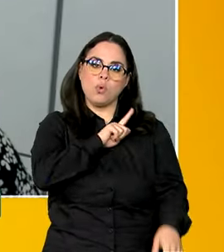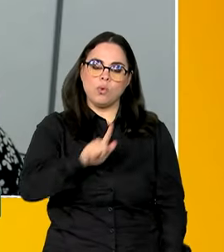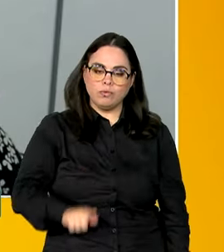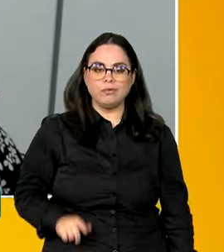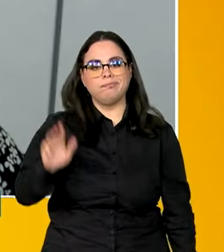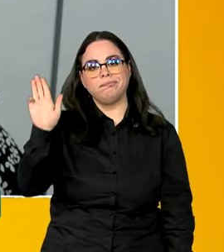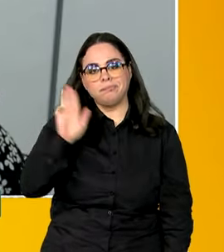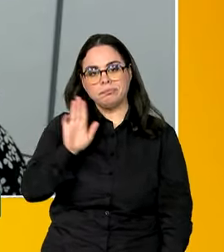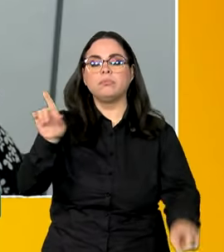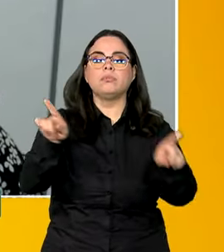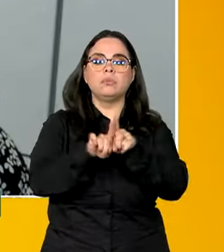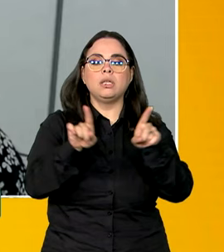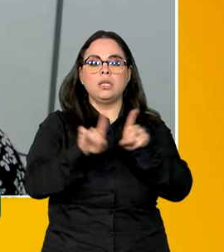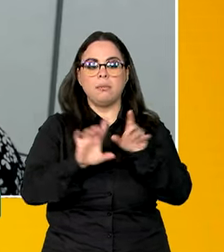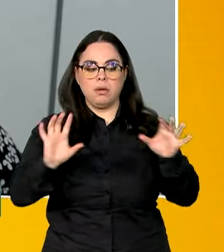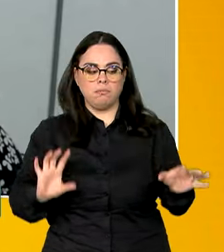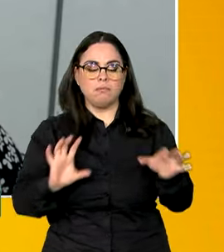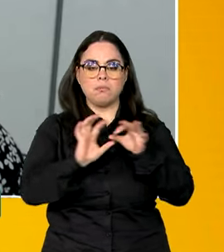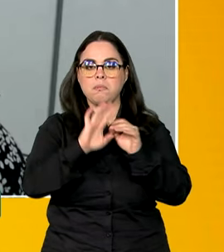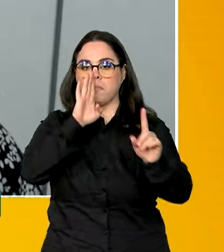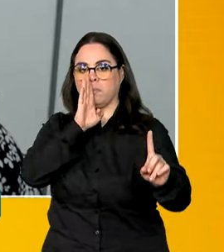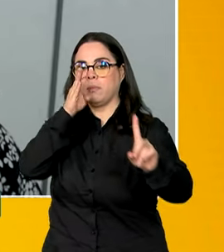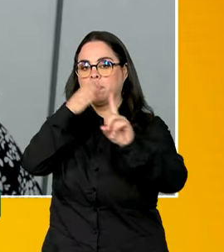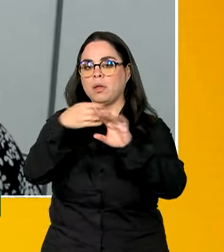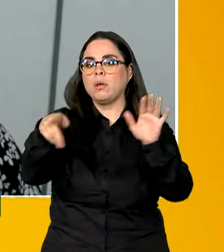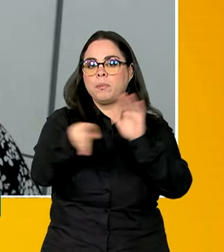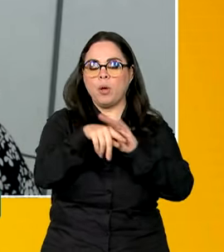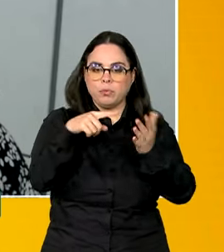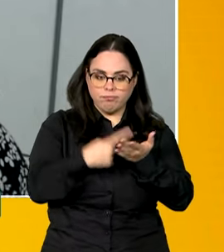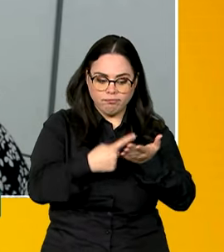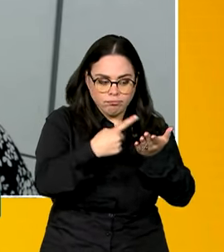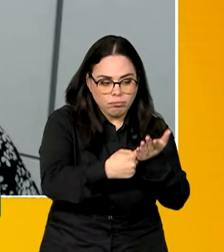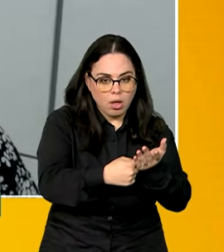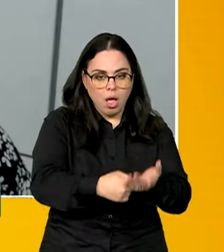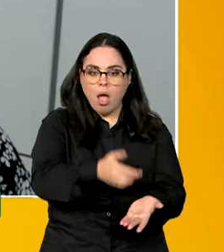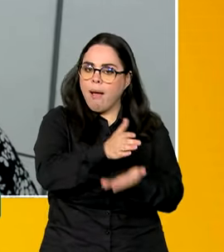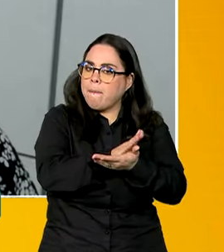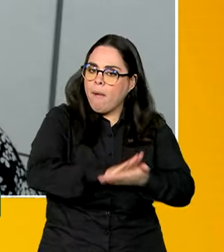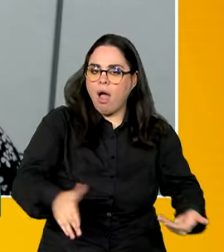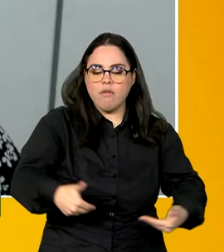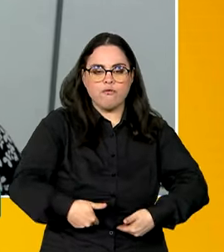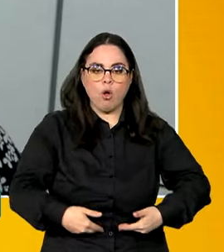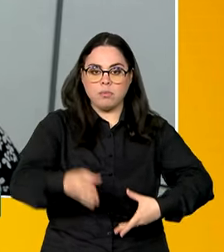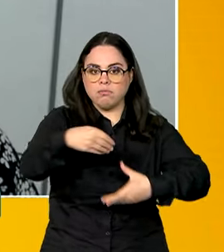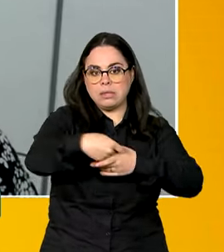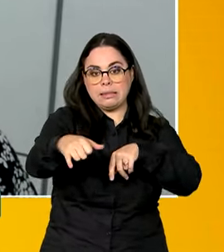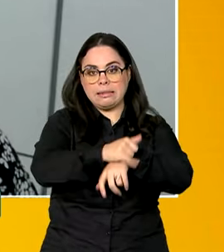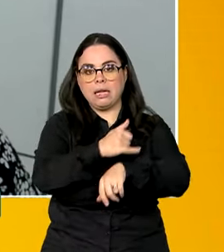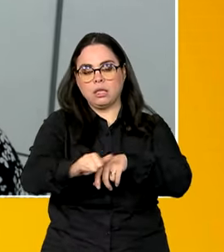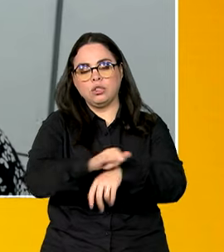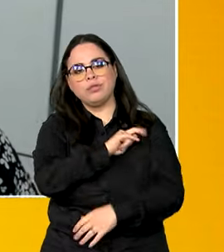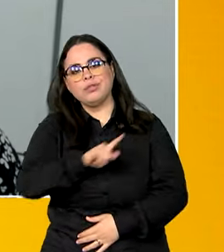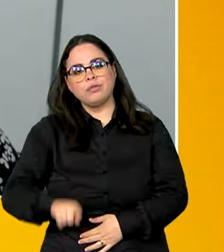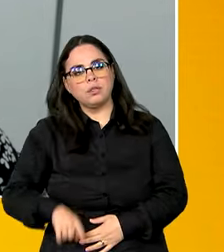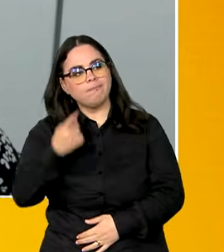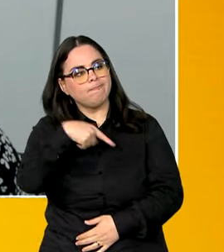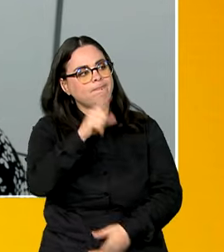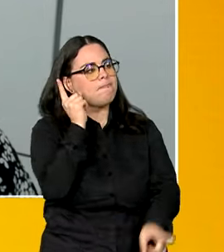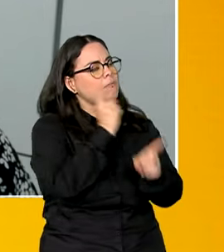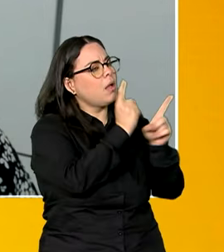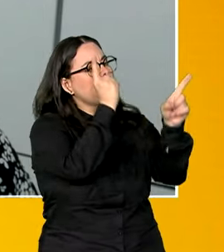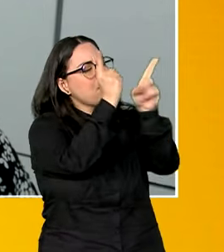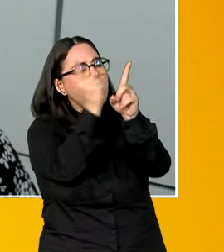Lula e com a volta da prioridade da agenda de combate à fome como estratégica no governo, nós identificamos